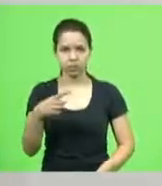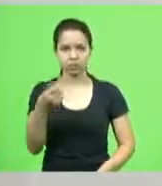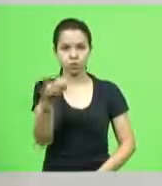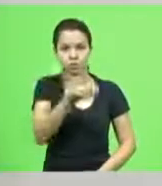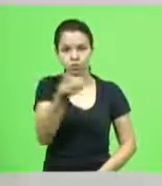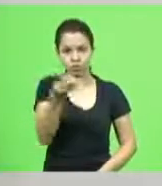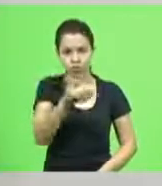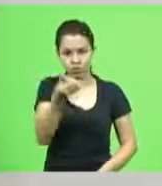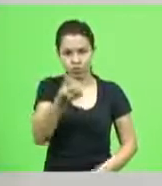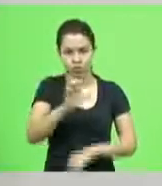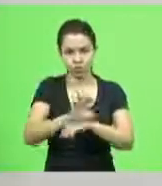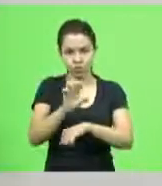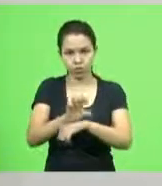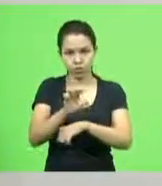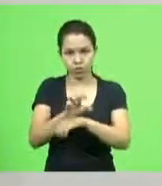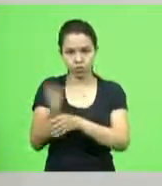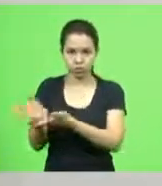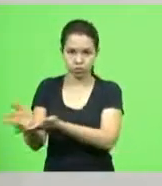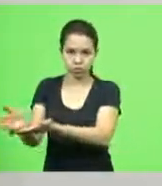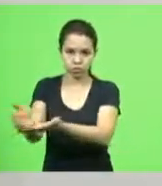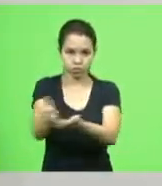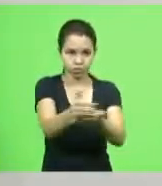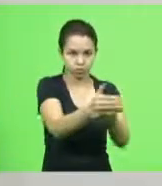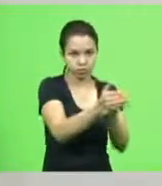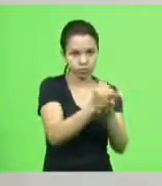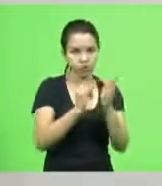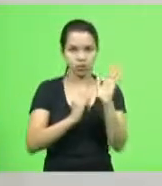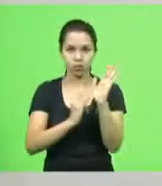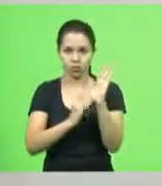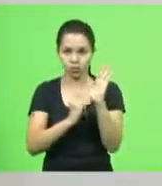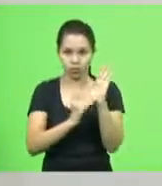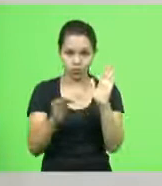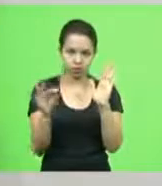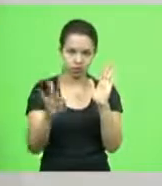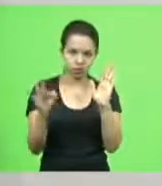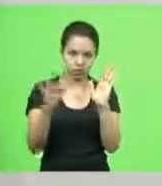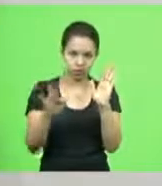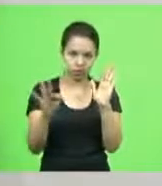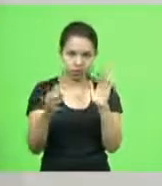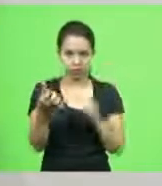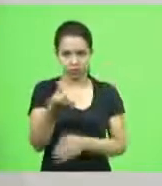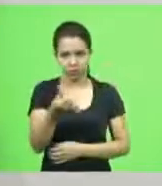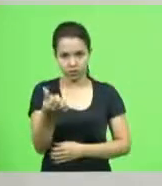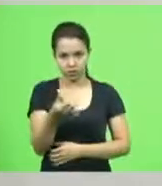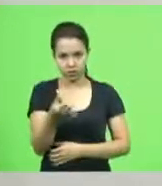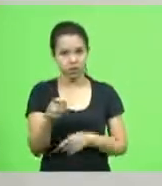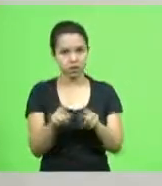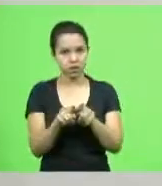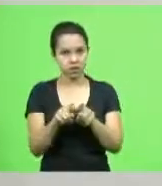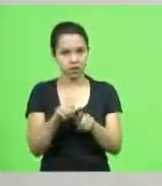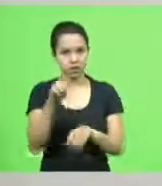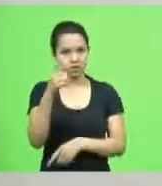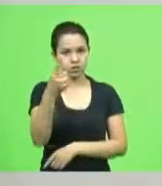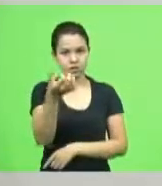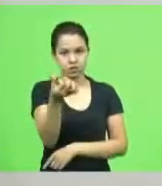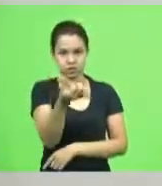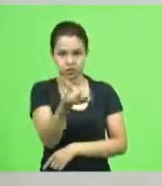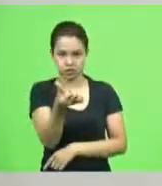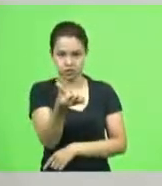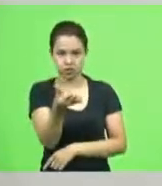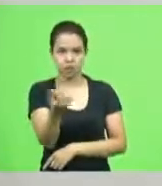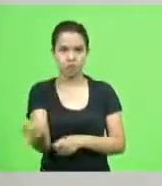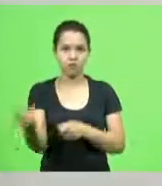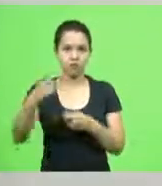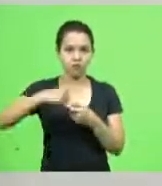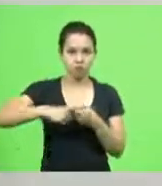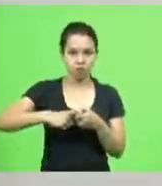arrecadação de impostos federais senhor presidente o sexto e o décimo sexto em retorno de